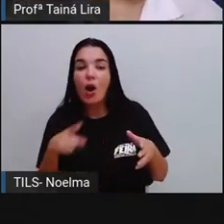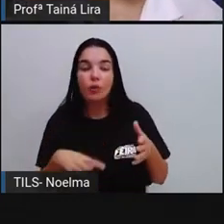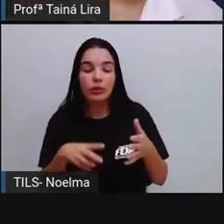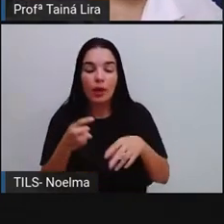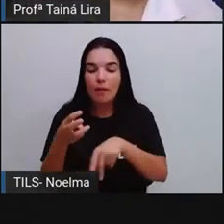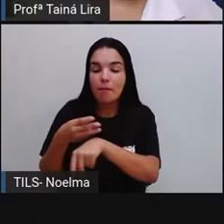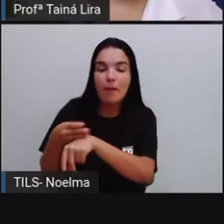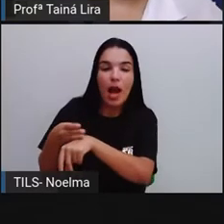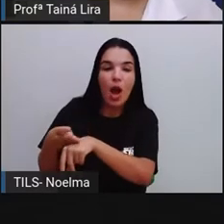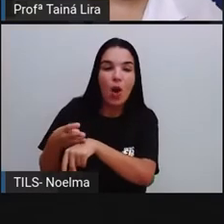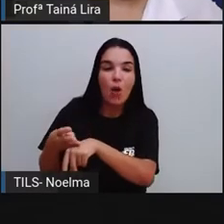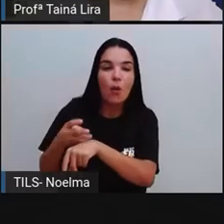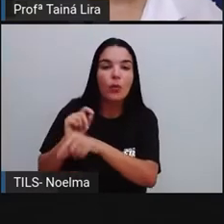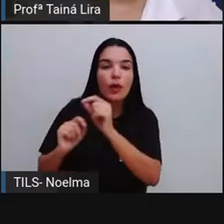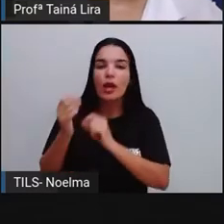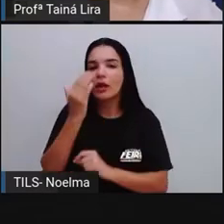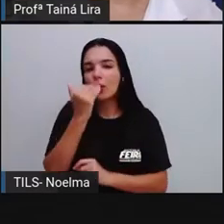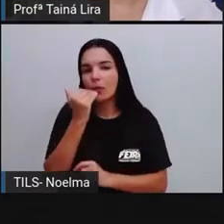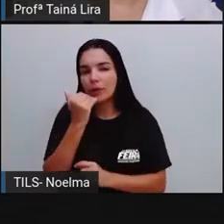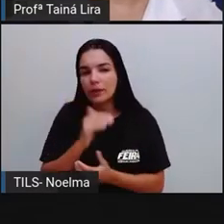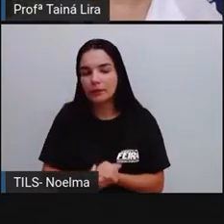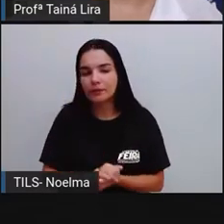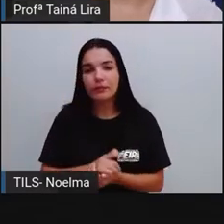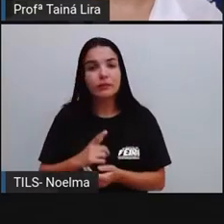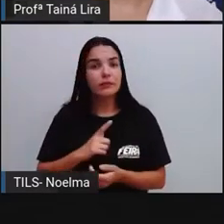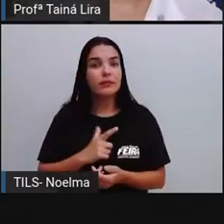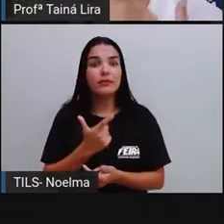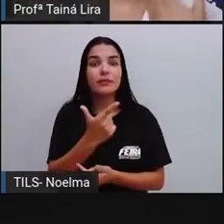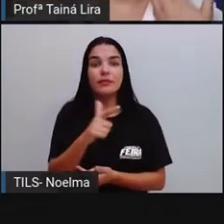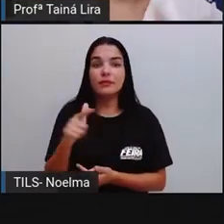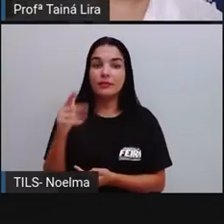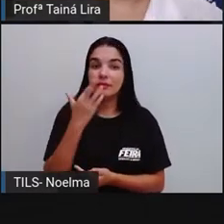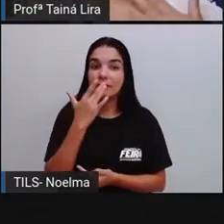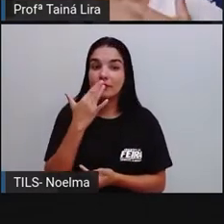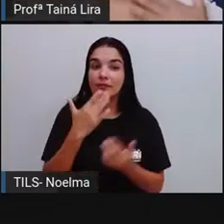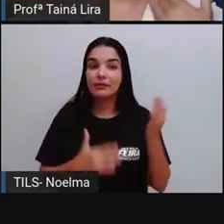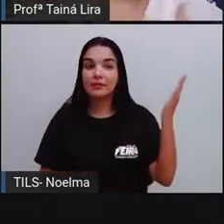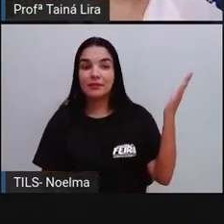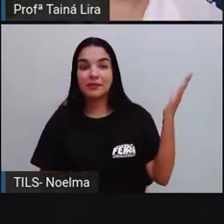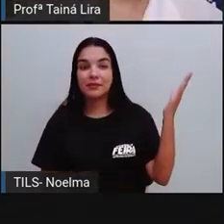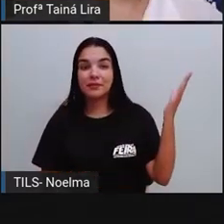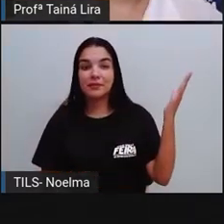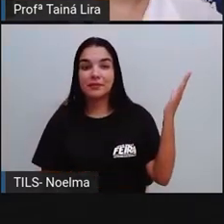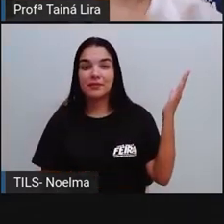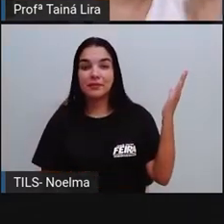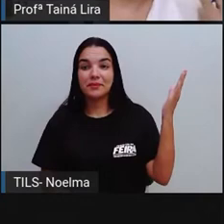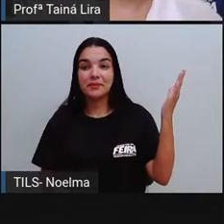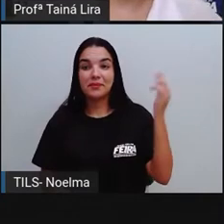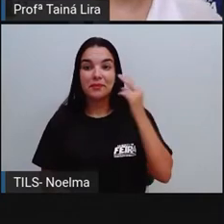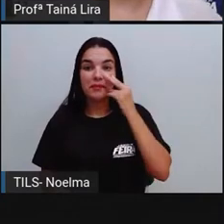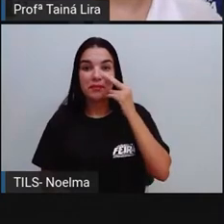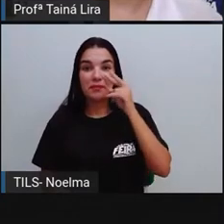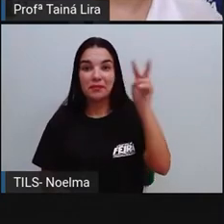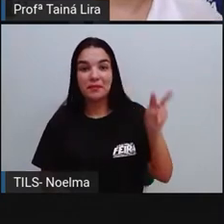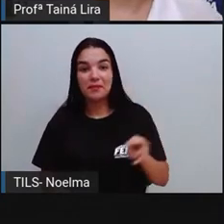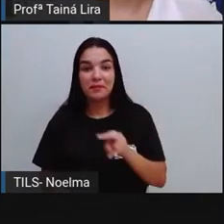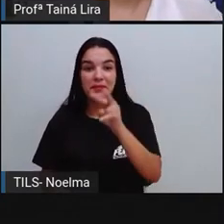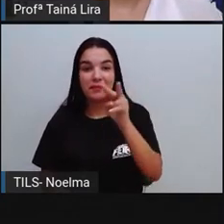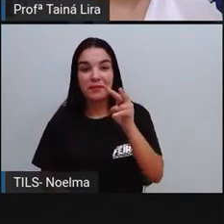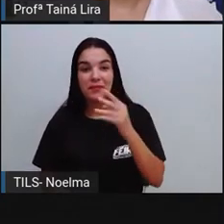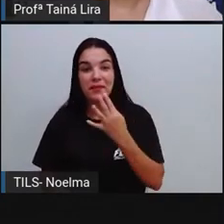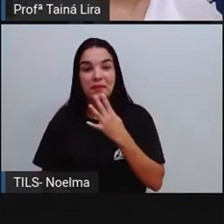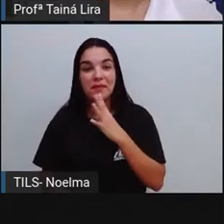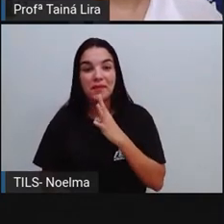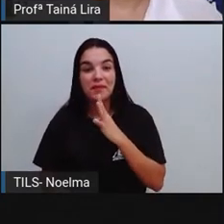existem outras cores, tá? Então a pró trouxe aqui para vocês conhecerem outras cores de lixeira da coleta seletiva, ó.